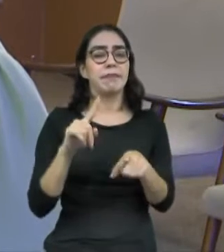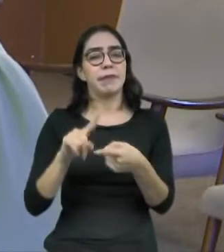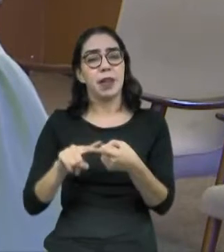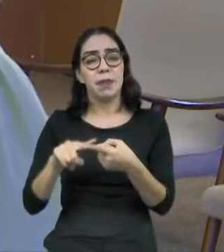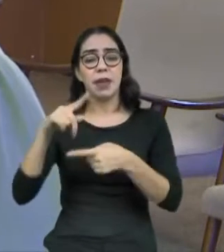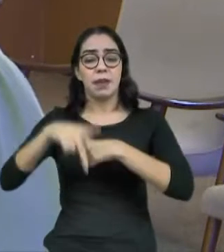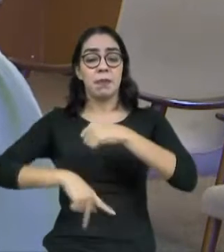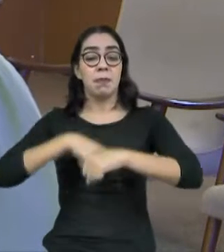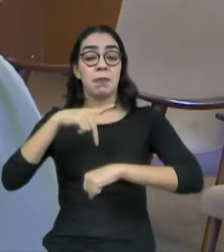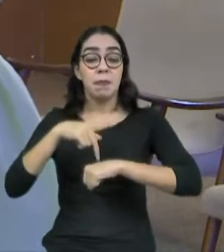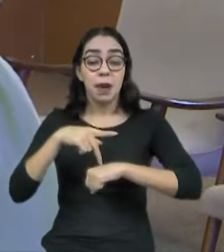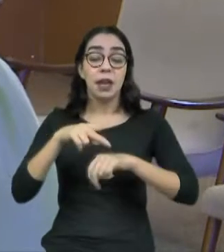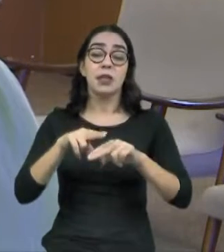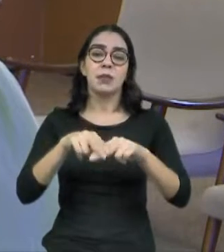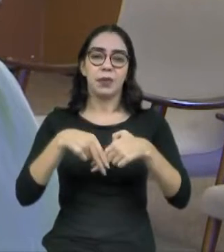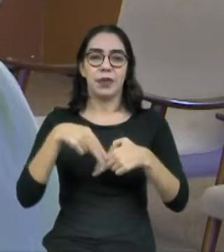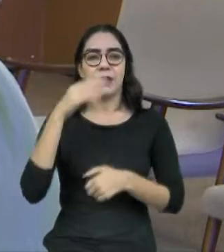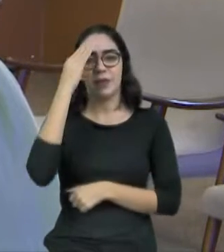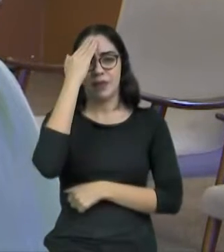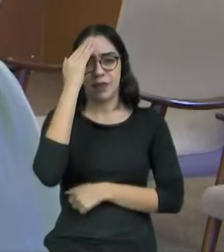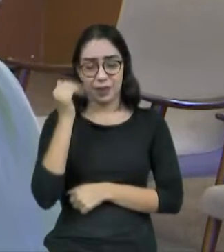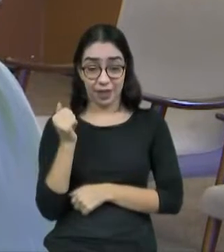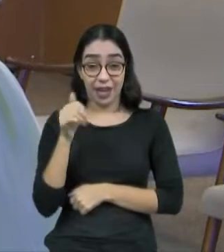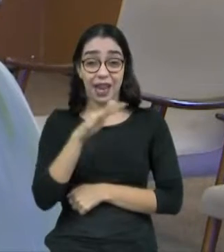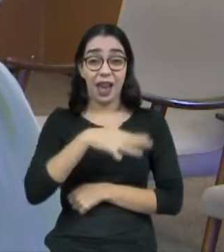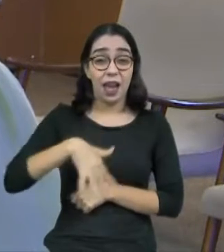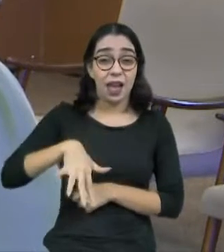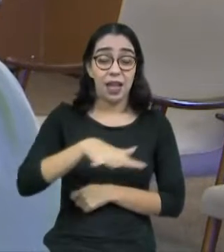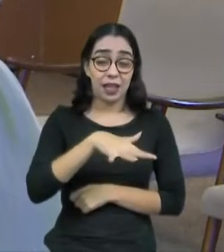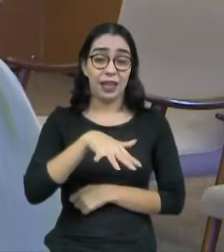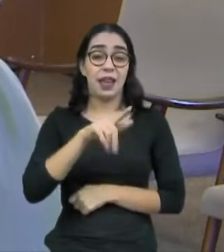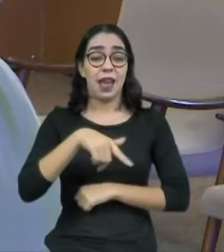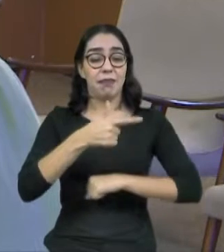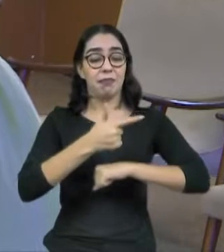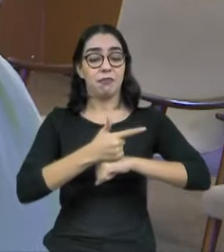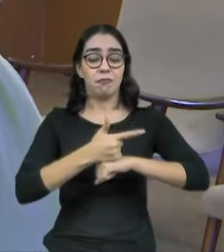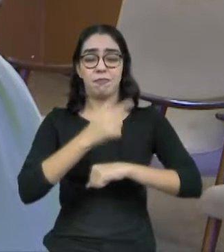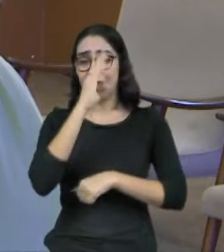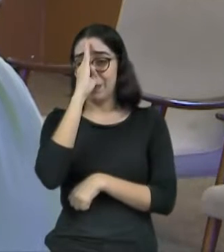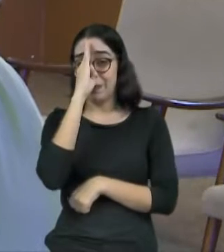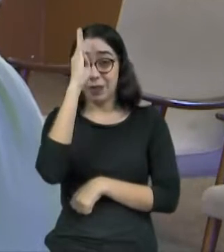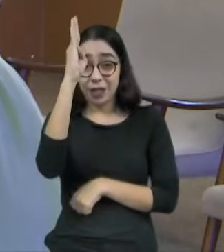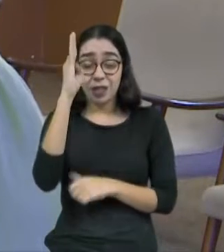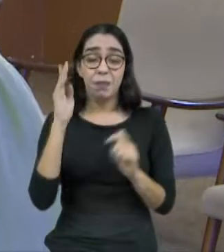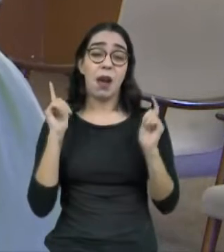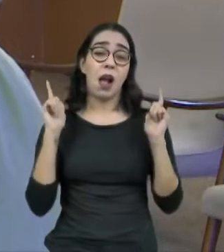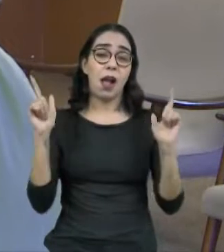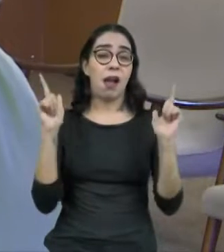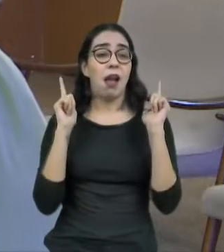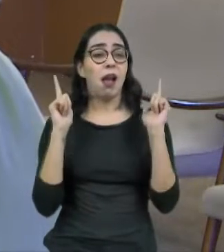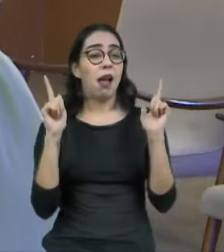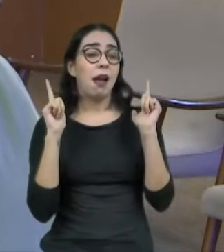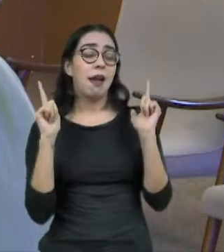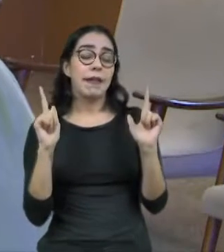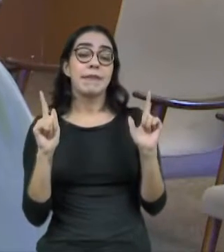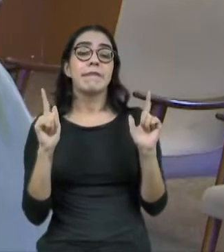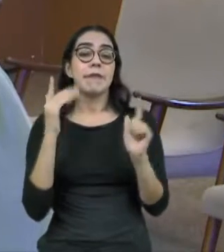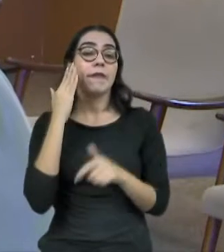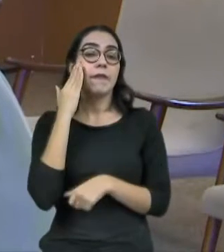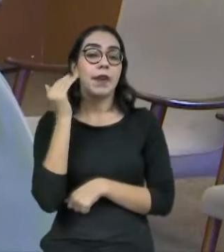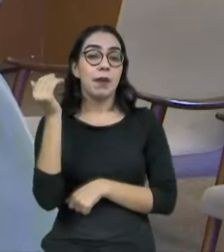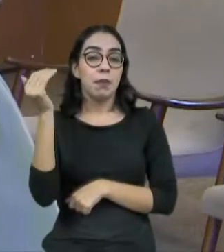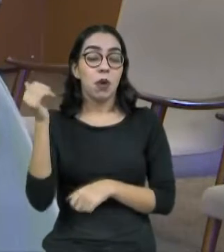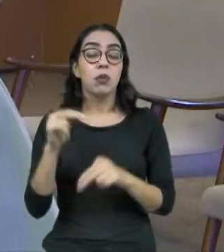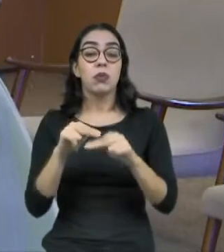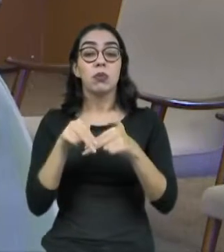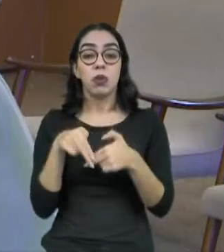Praia do Futuro, sem dúvida nenhuma, é um dos maiores pontos de lazer da cidade de Fortaleza, do estado do Ceará. E merece e